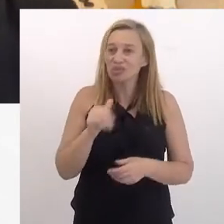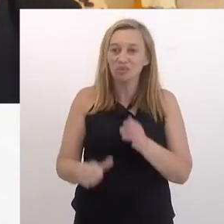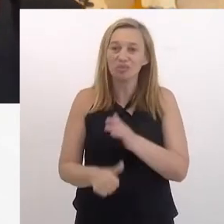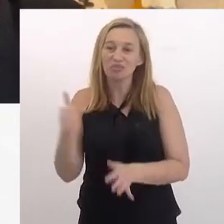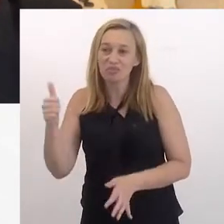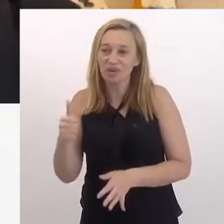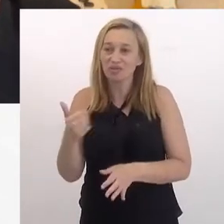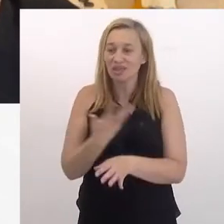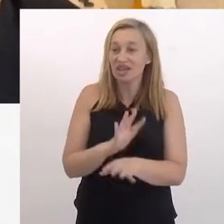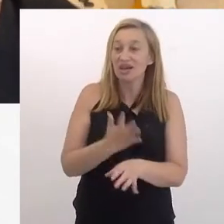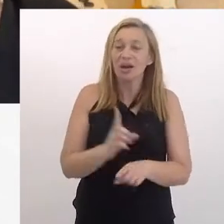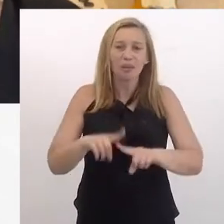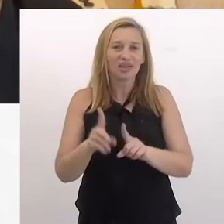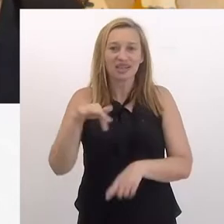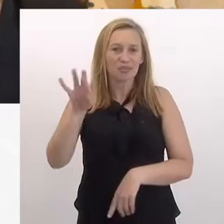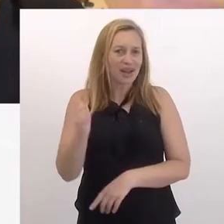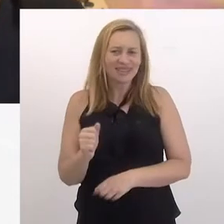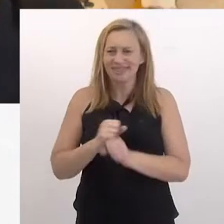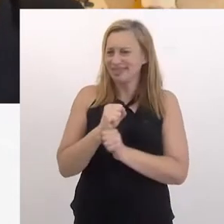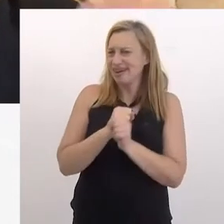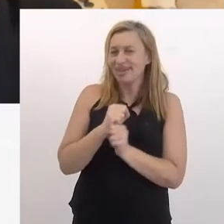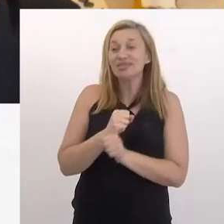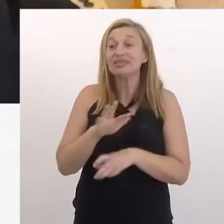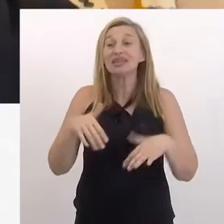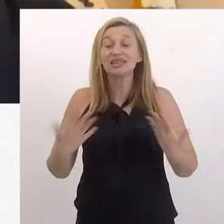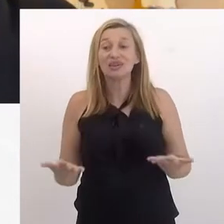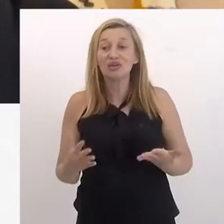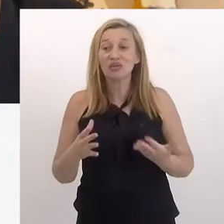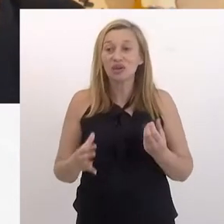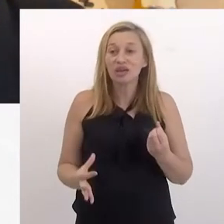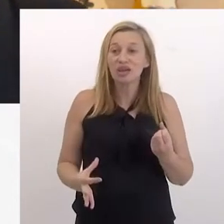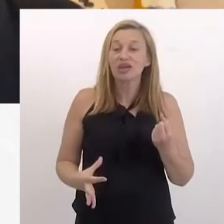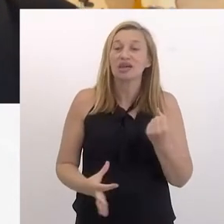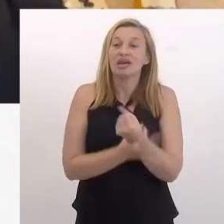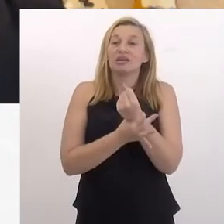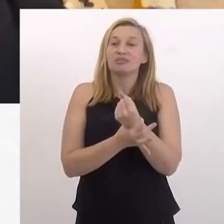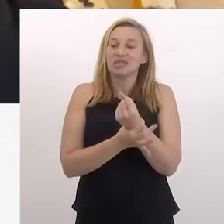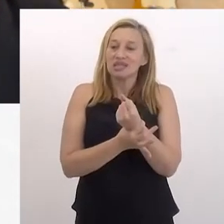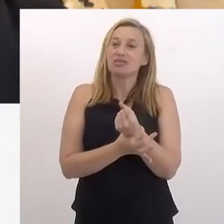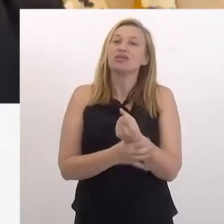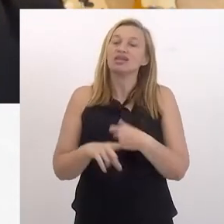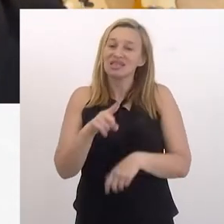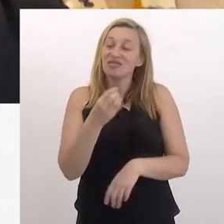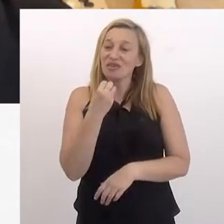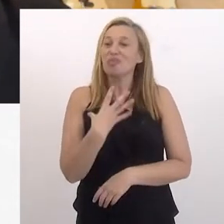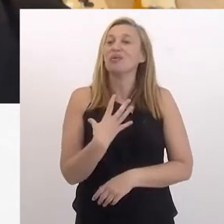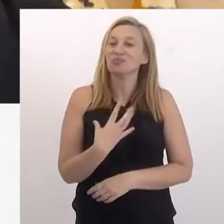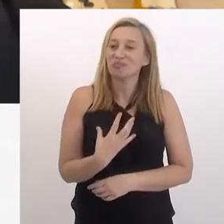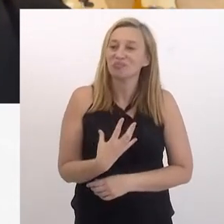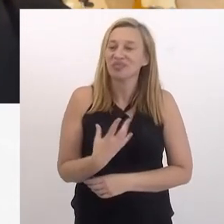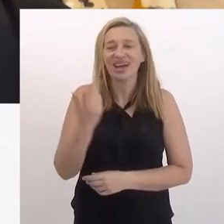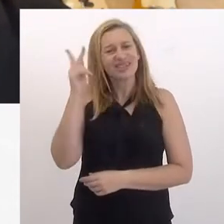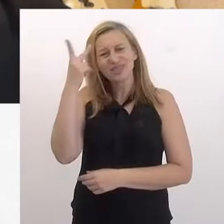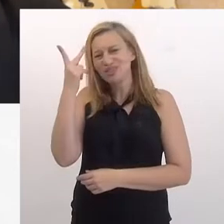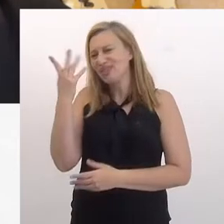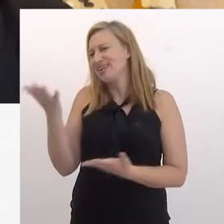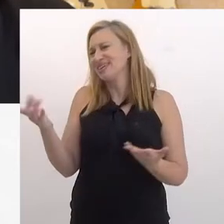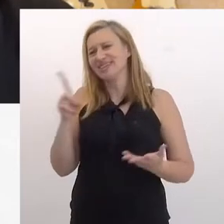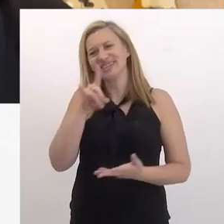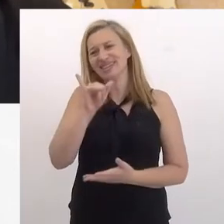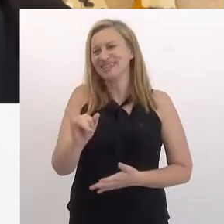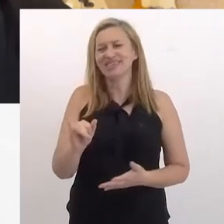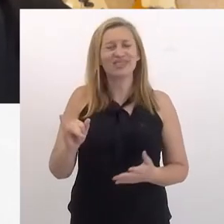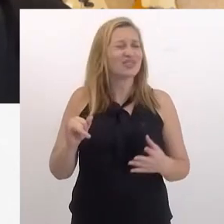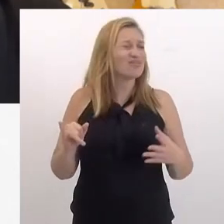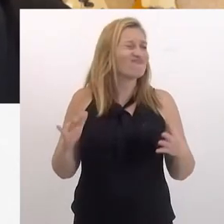banda eu conheci ele no primeiro ensaio, mas a Márcia eu já conheci de muitos anos. Então, foi o meu porto seguro ali e foi muito bom. E as